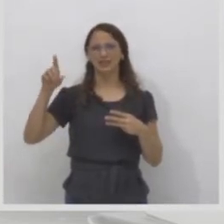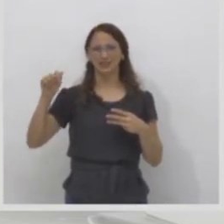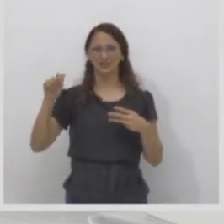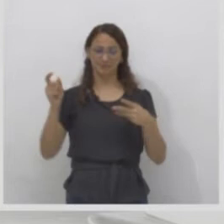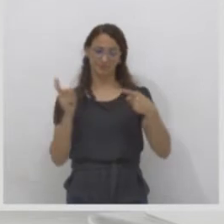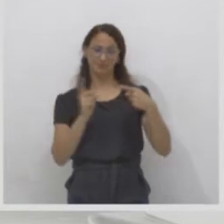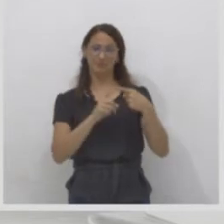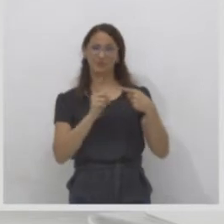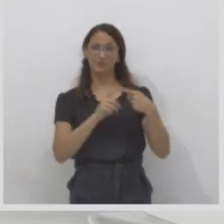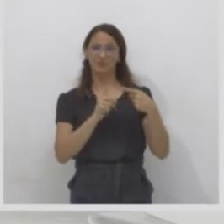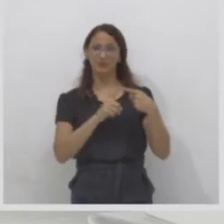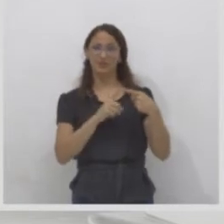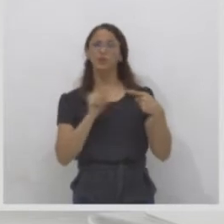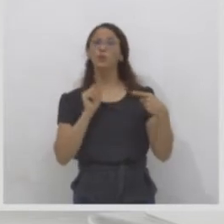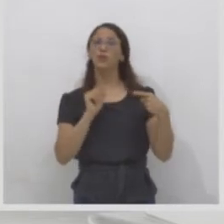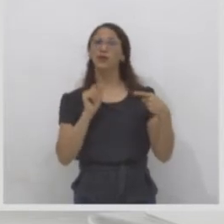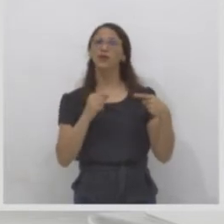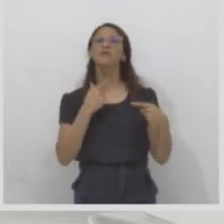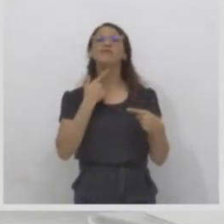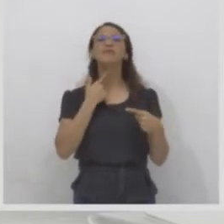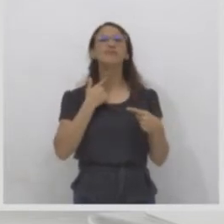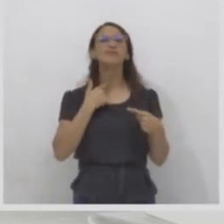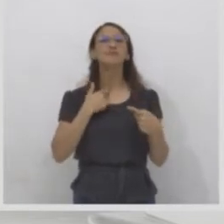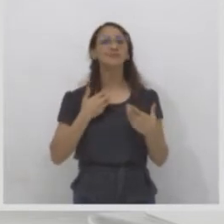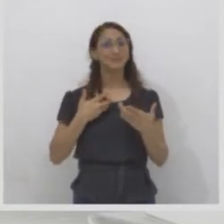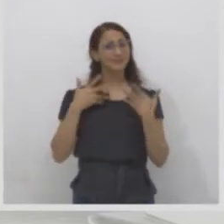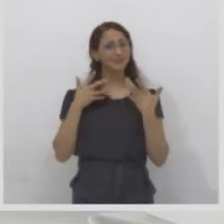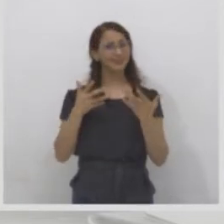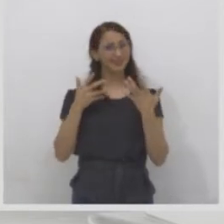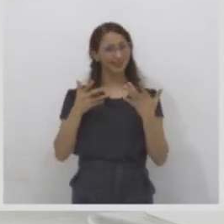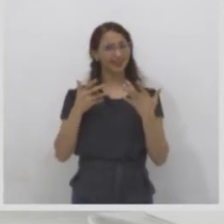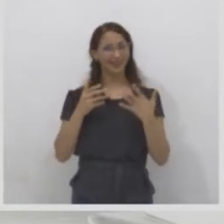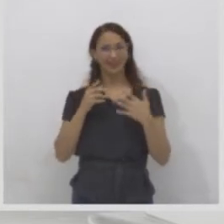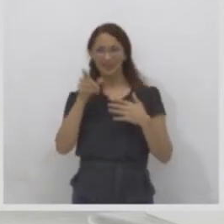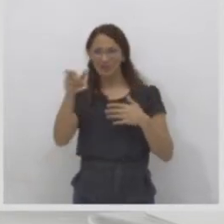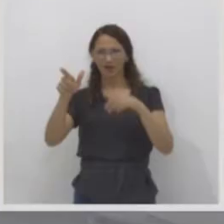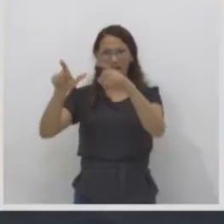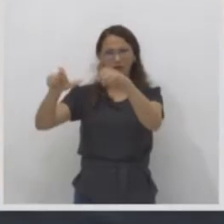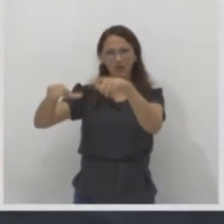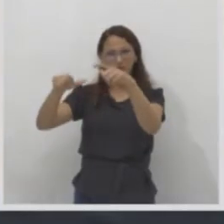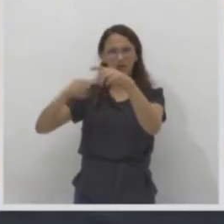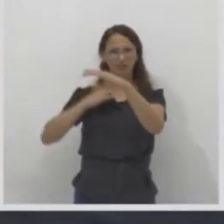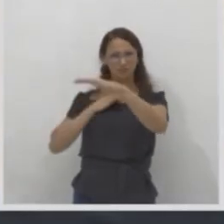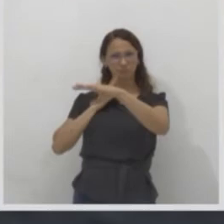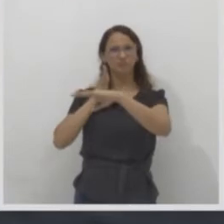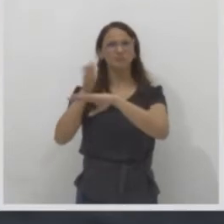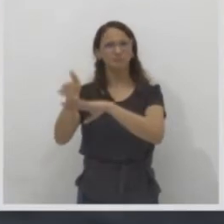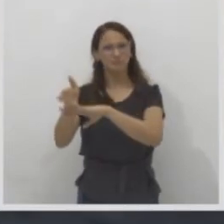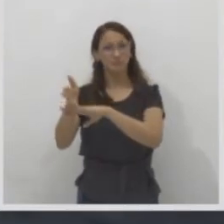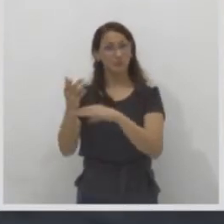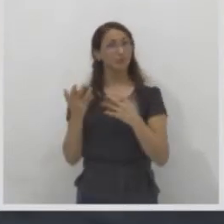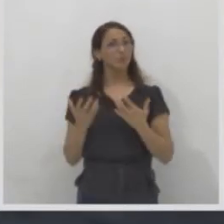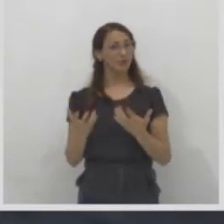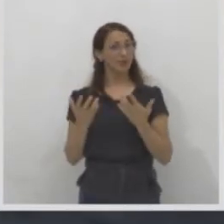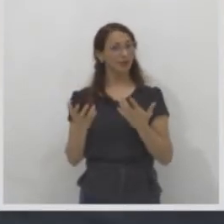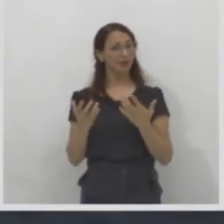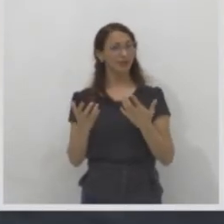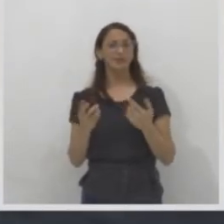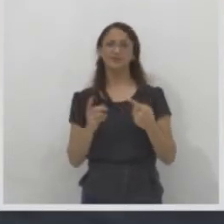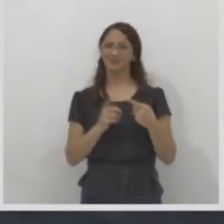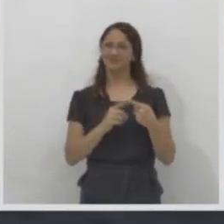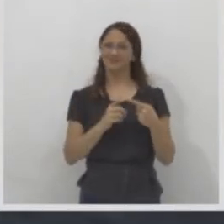ir para um lugar. Eu desejo ir para um lugar. Isso é uma migração